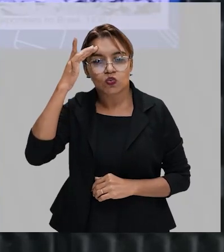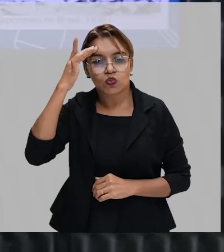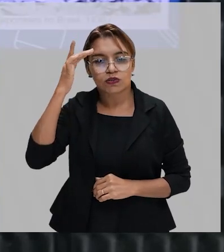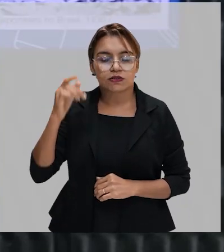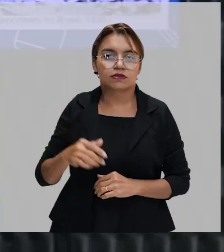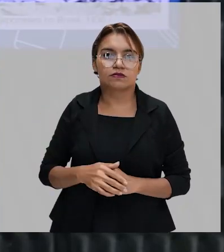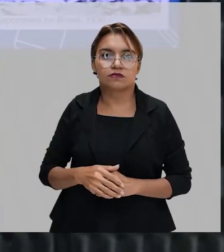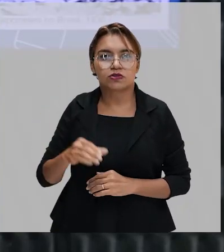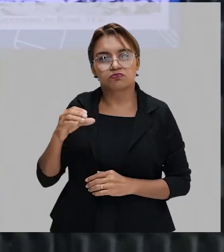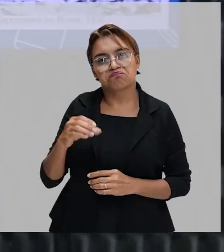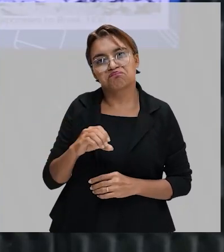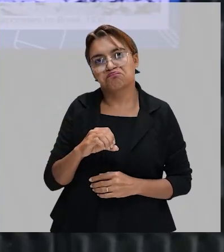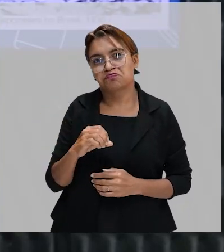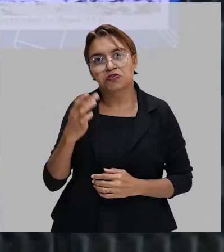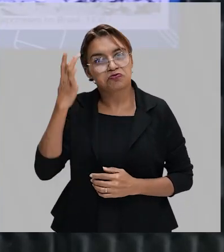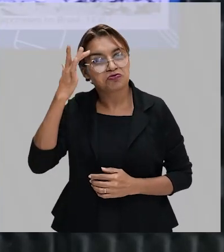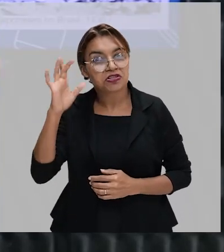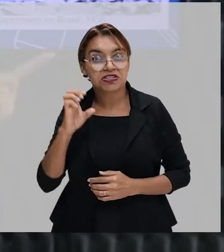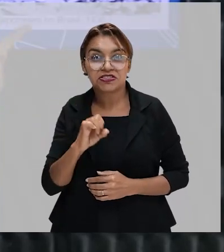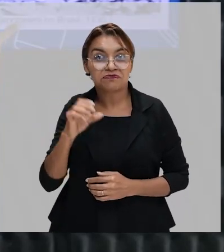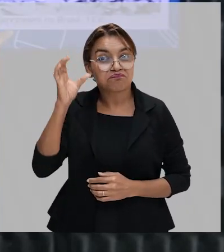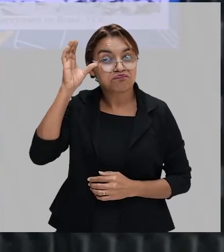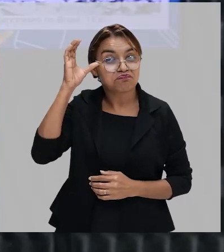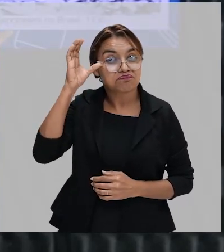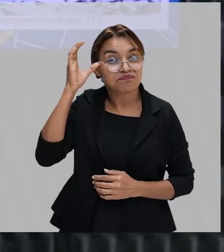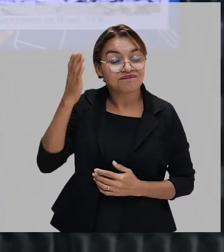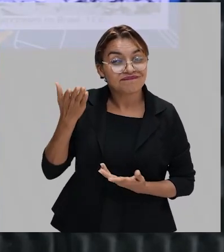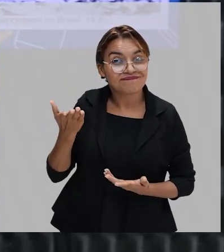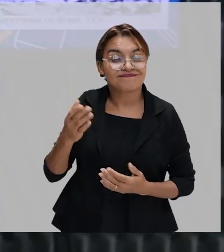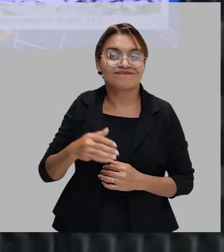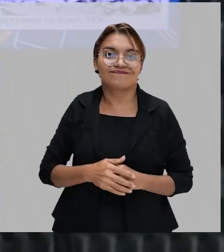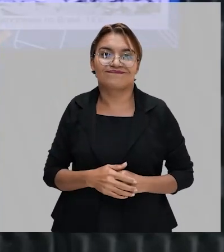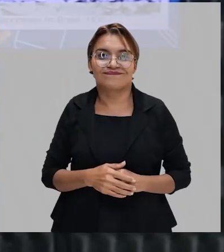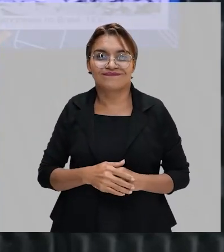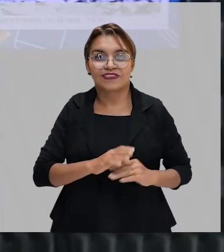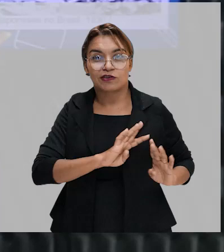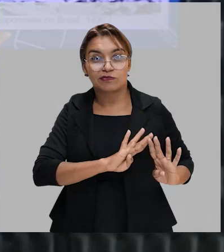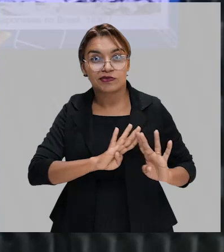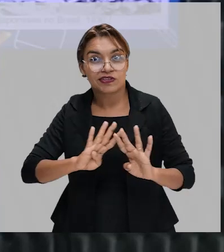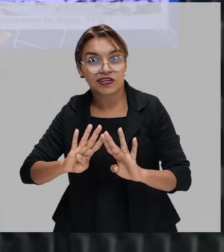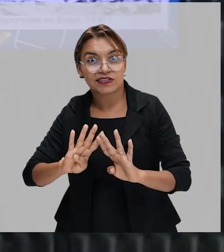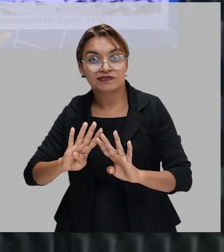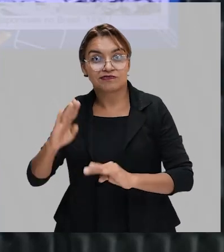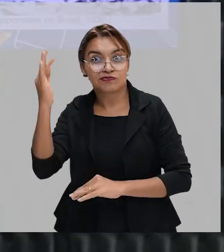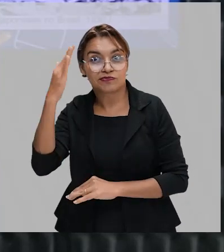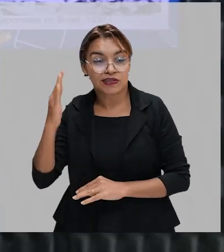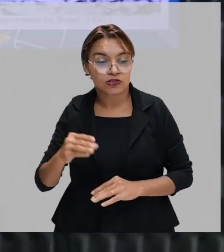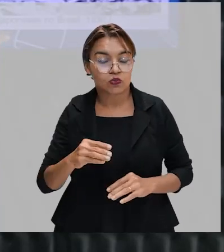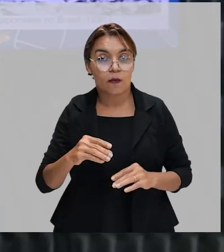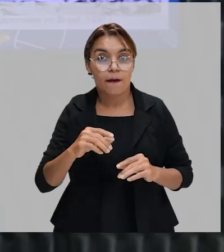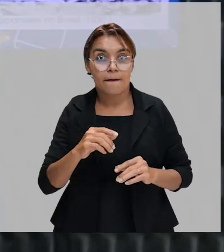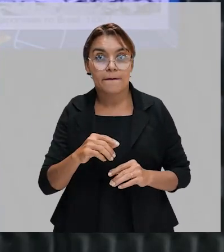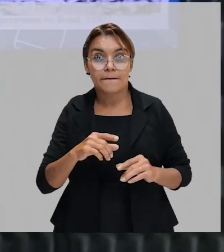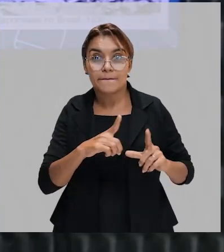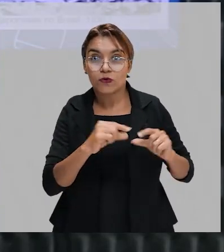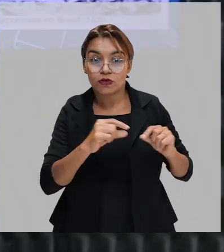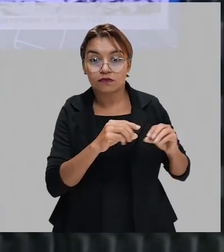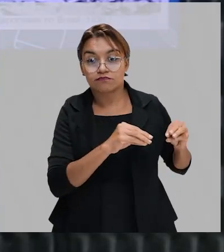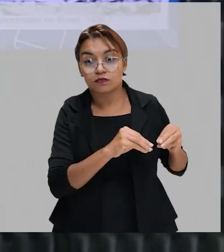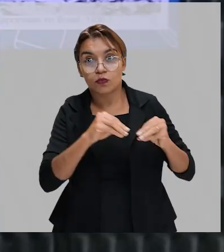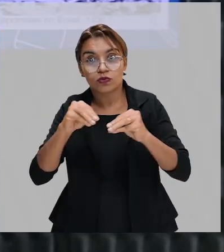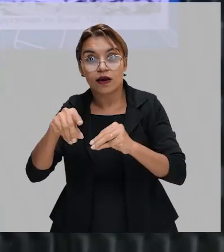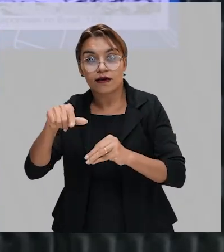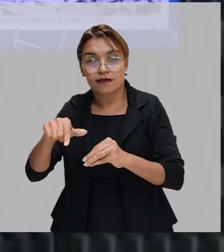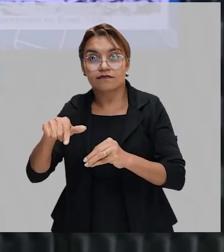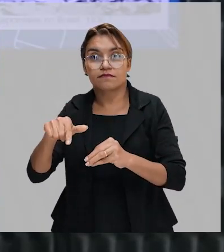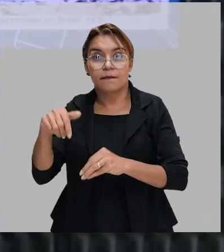gente, é o chinês. Agora eu confundi as coisas, ok? É imigração dos japoneses no Brasil, mas os chineses também vieram, né? E hoje a gente também tem muito